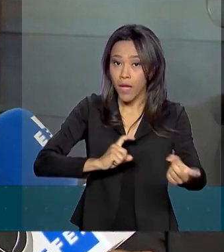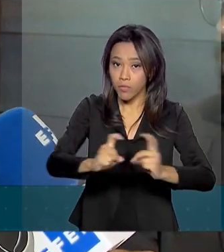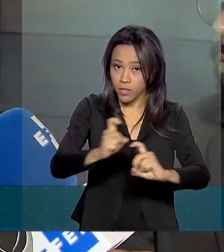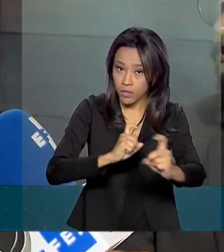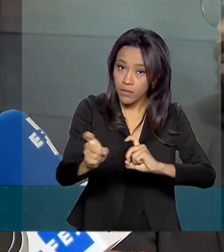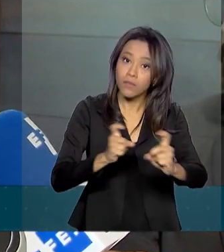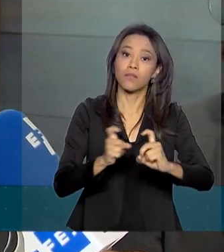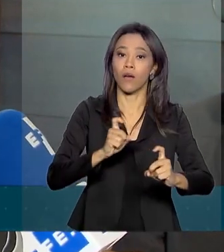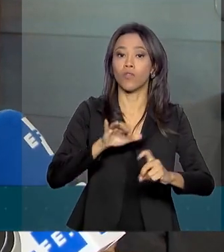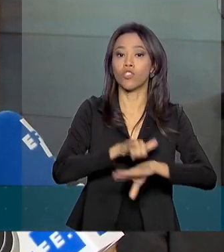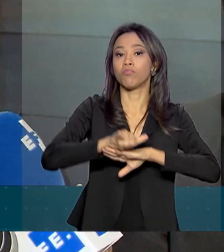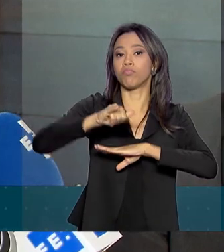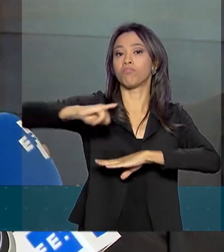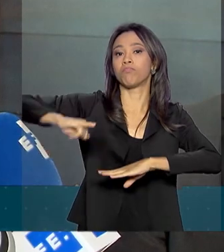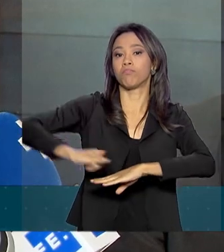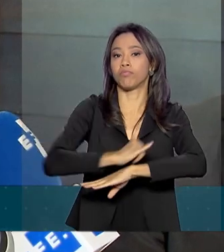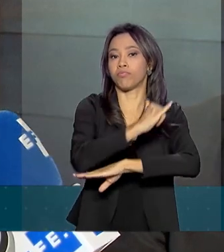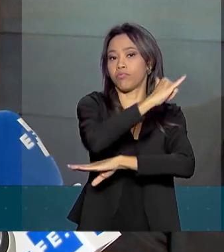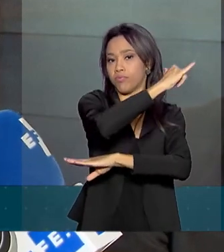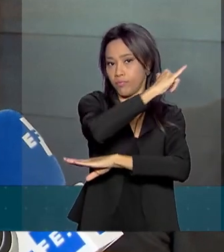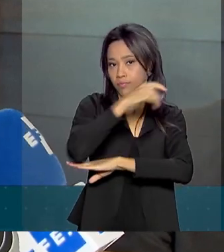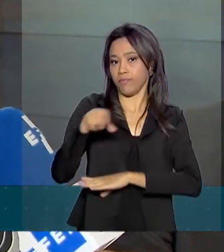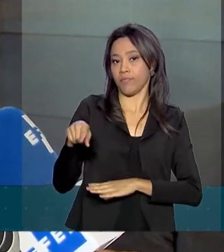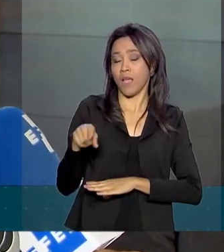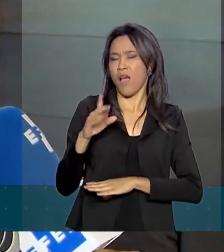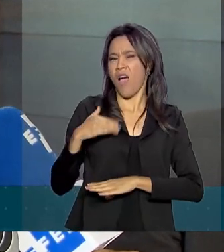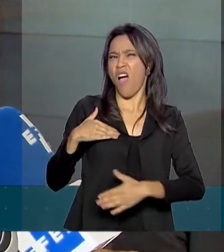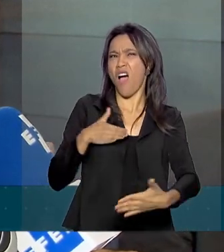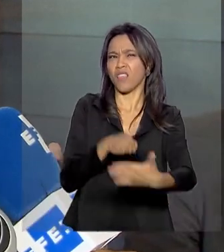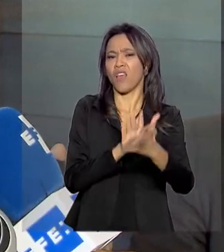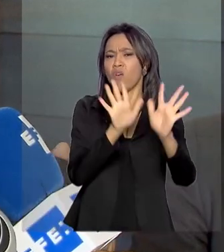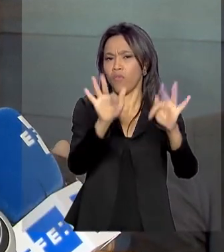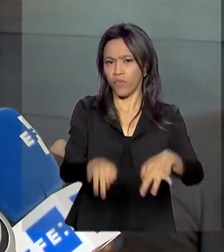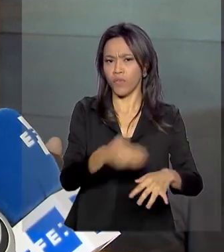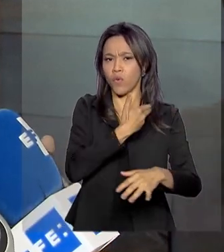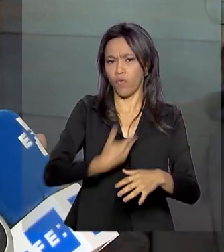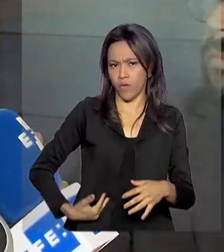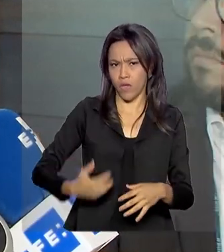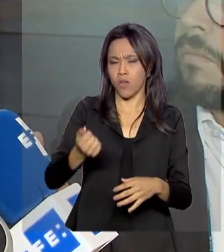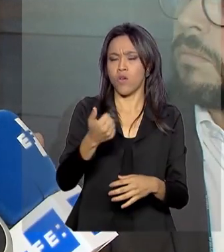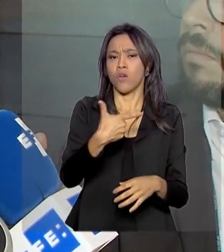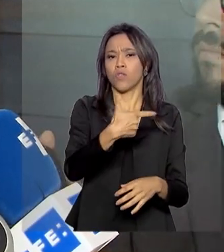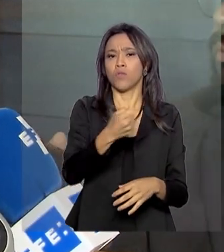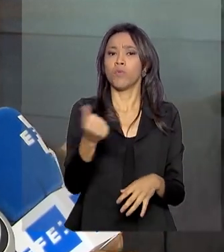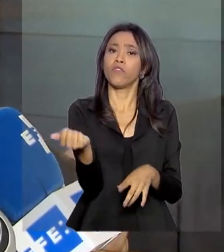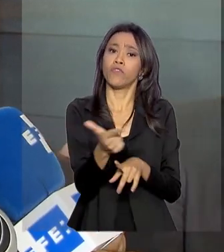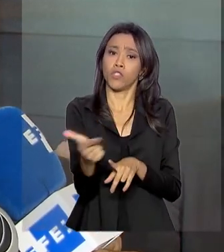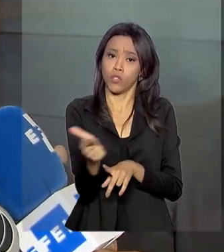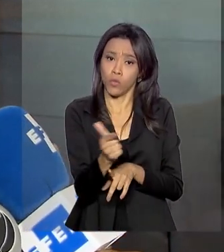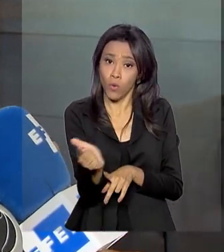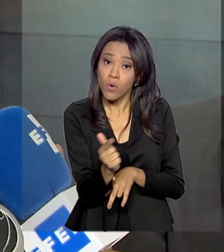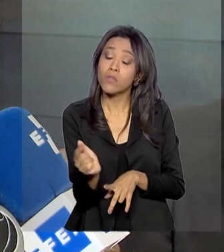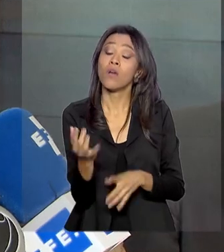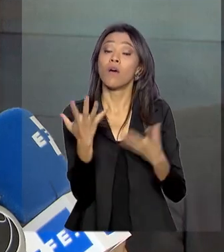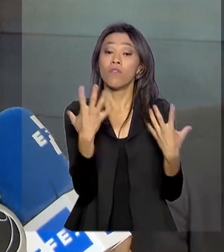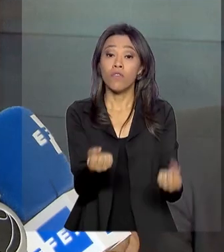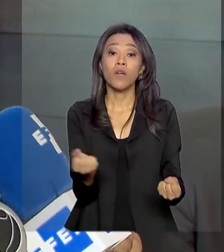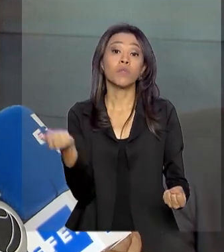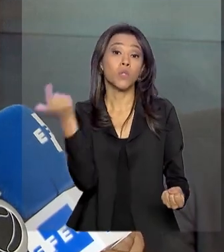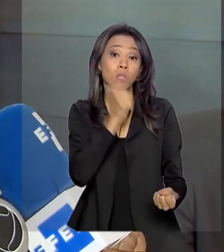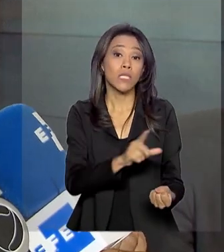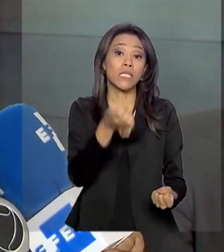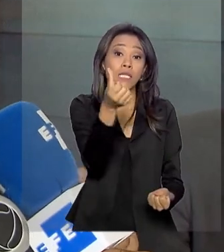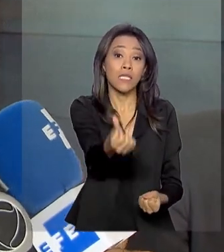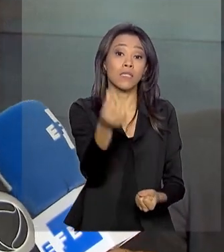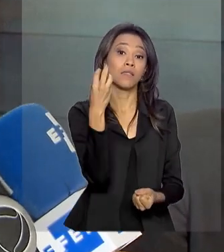até o final desse governo, até 2022. Observe que nós vamos atingir 63 aeroportos